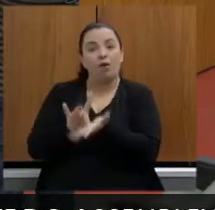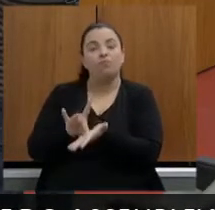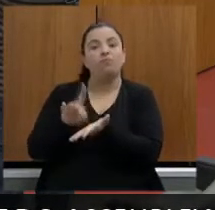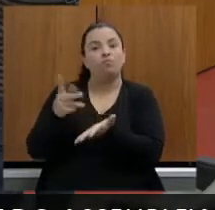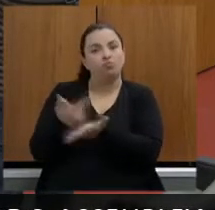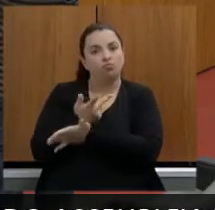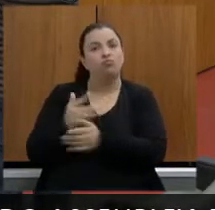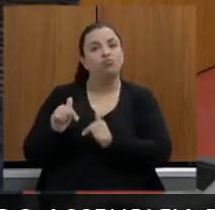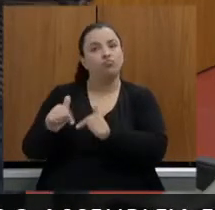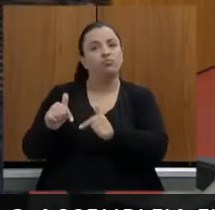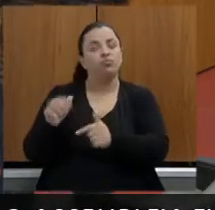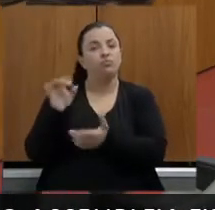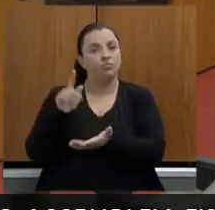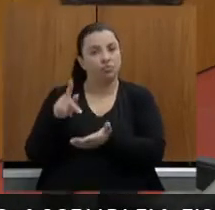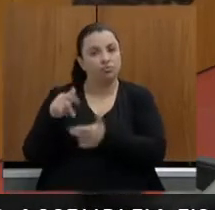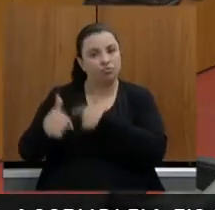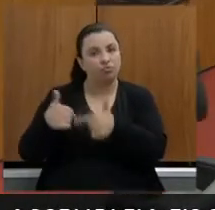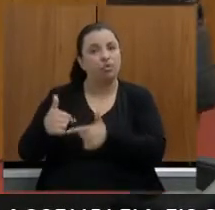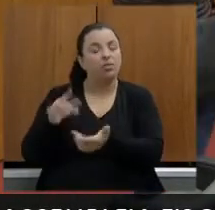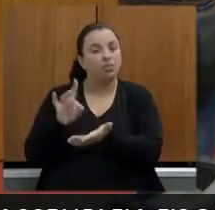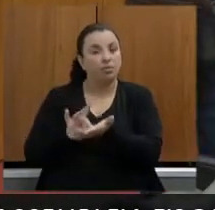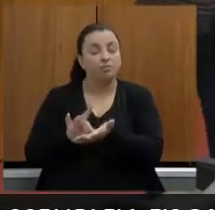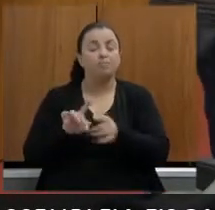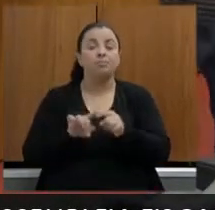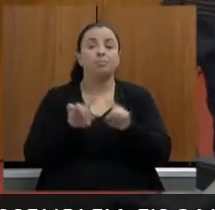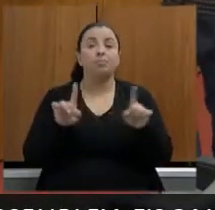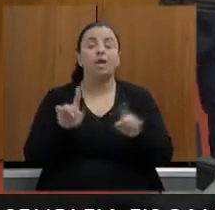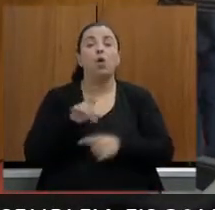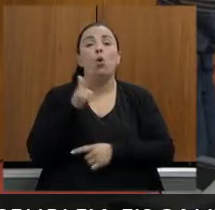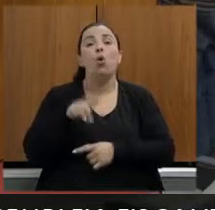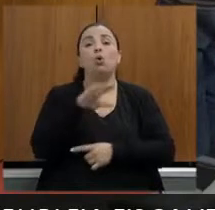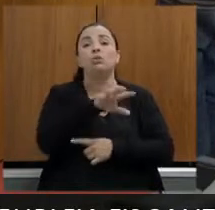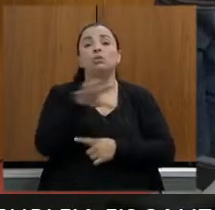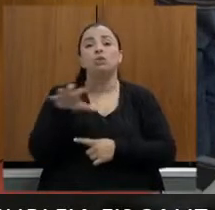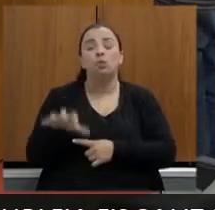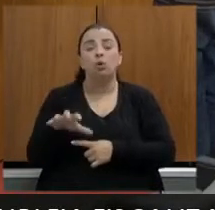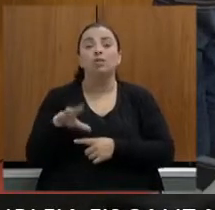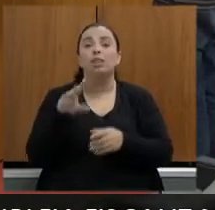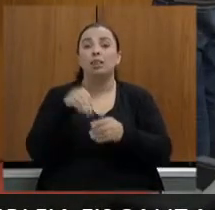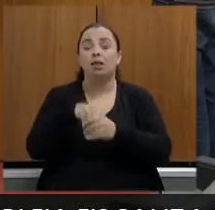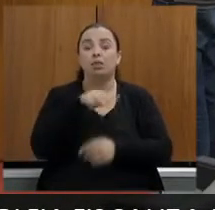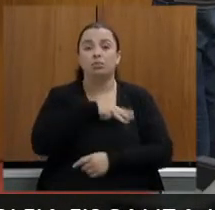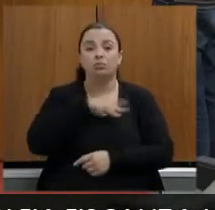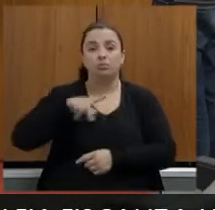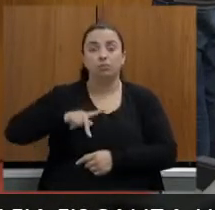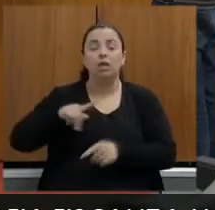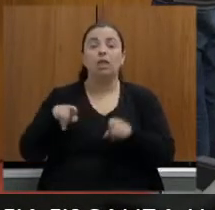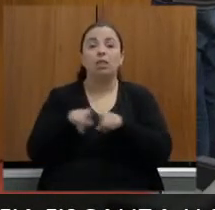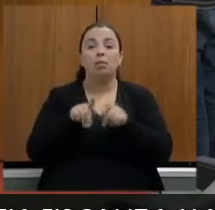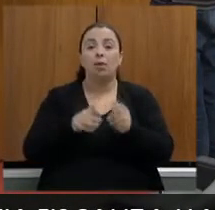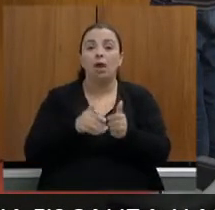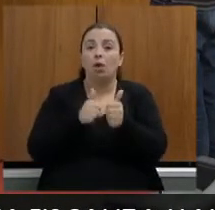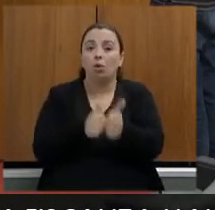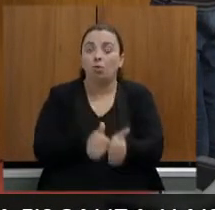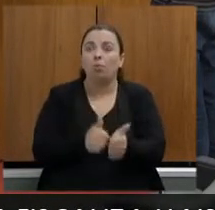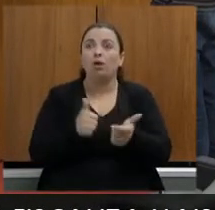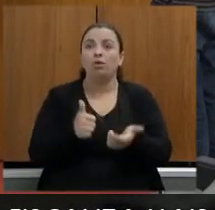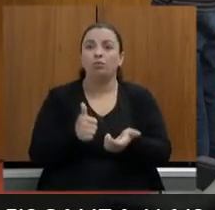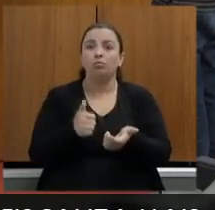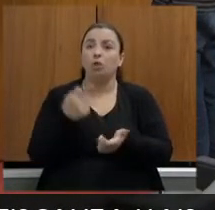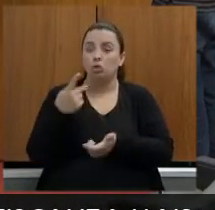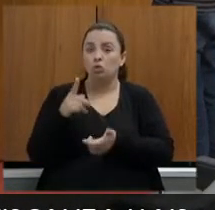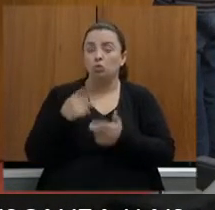execução mas vários setores do ministério público também acompanham as suas respectivas atribuições por exemplo